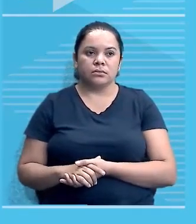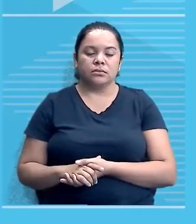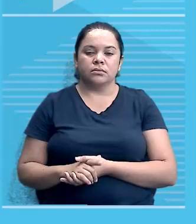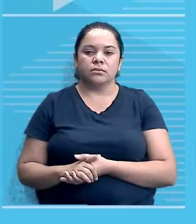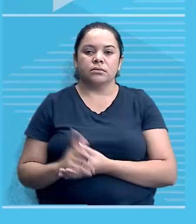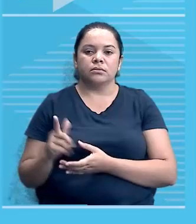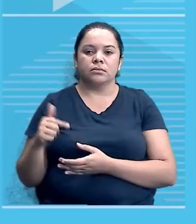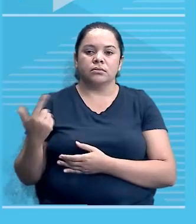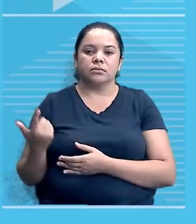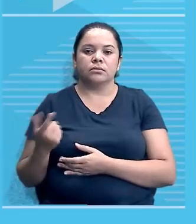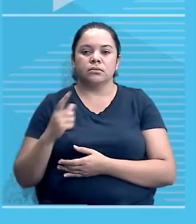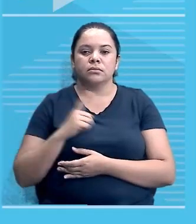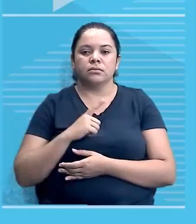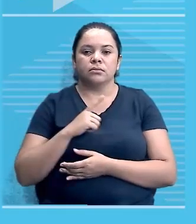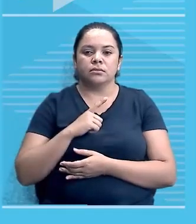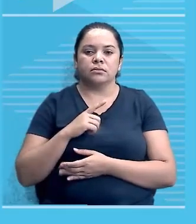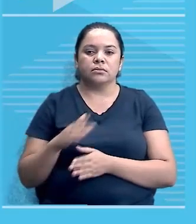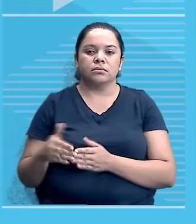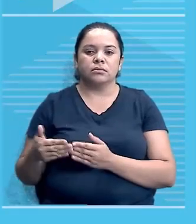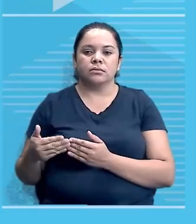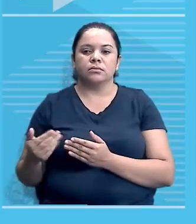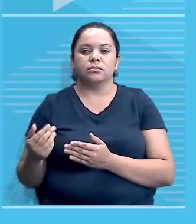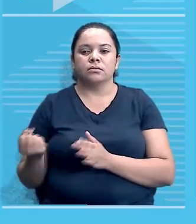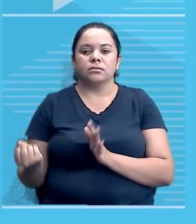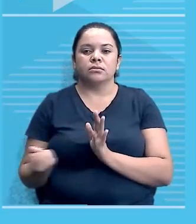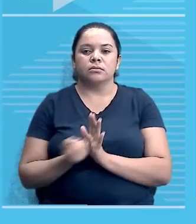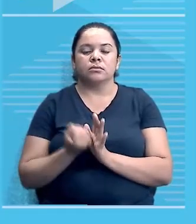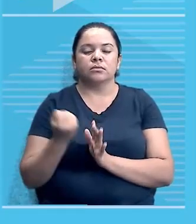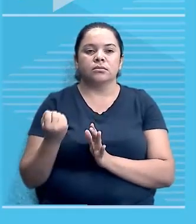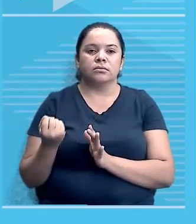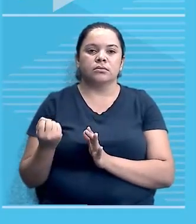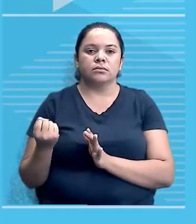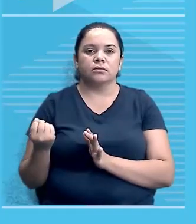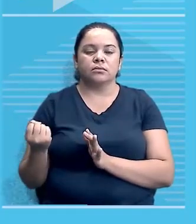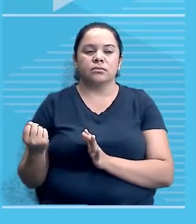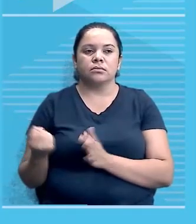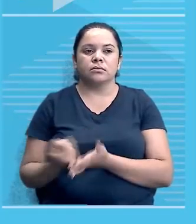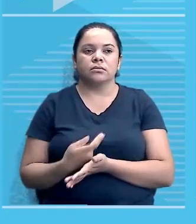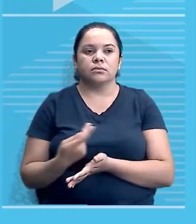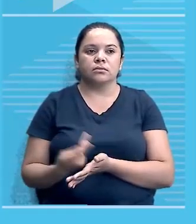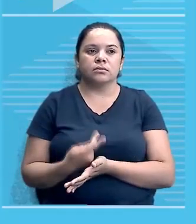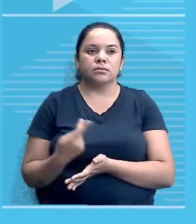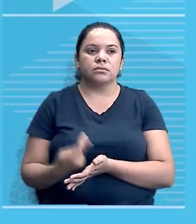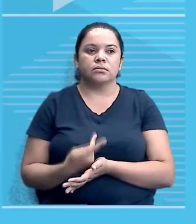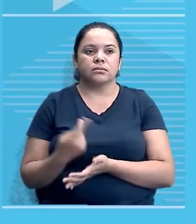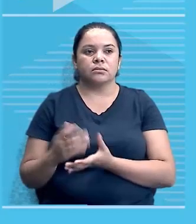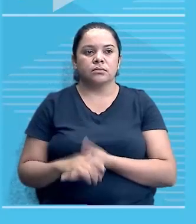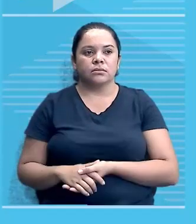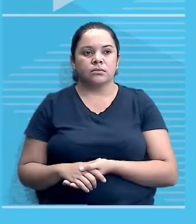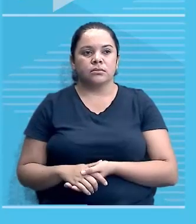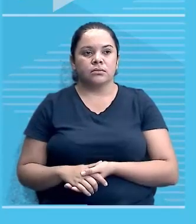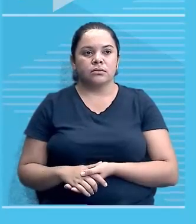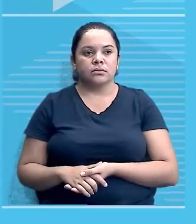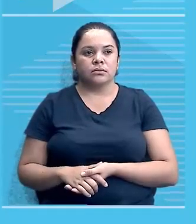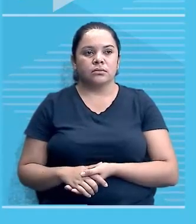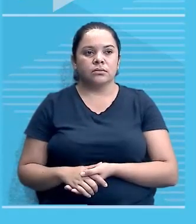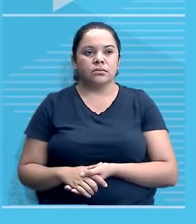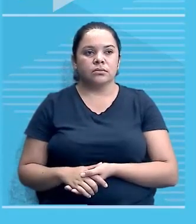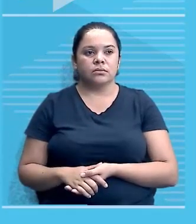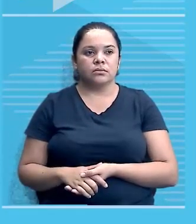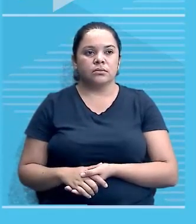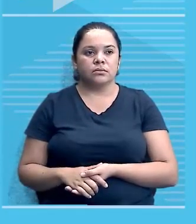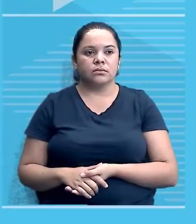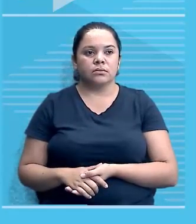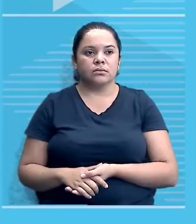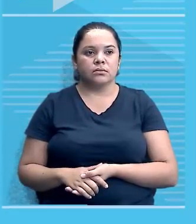surge uma que te pede para marcar a incorreta e você vinha naquele embalo marcando só as corretas, correta, a primeira correta que você veio remarcar,